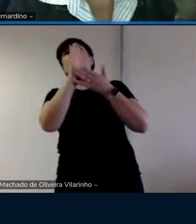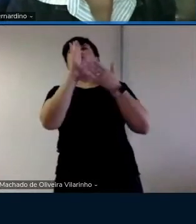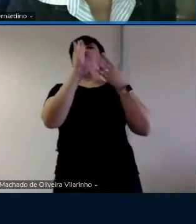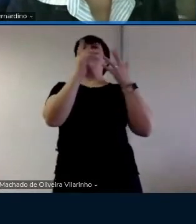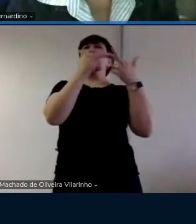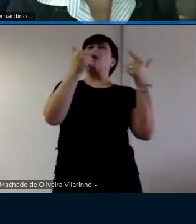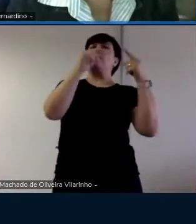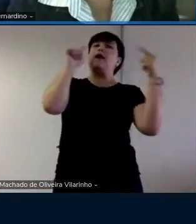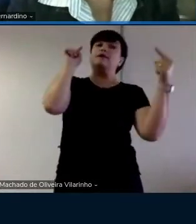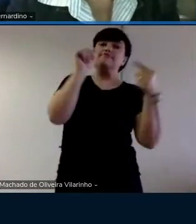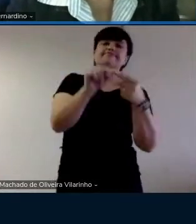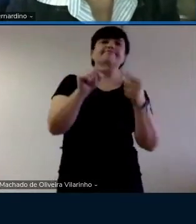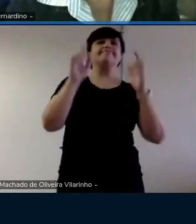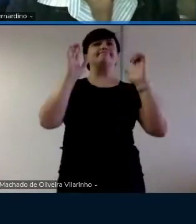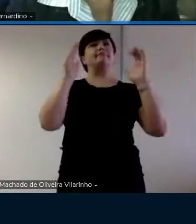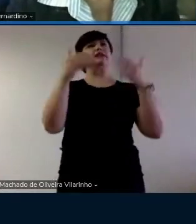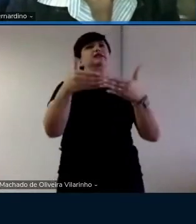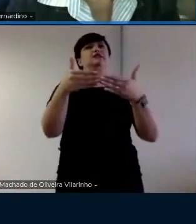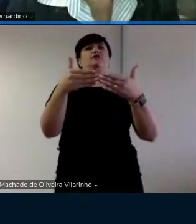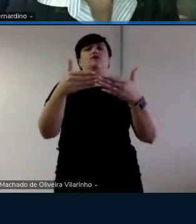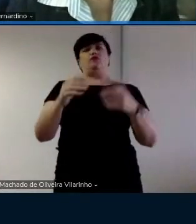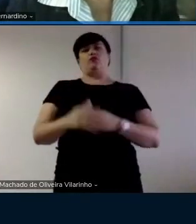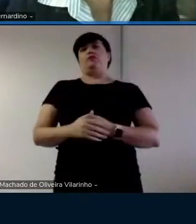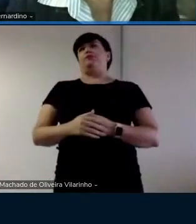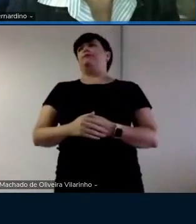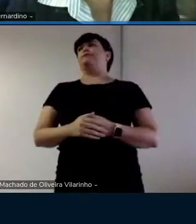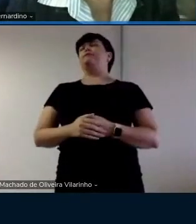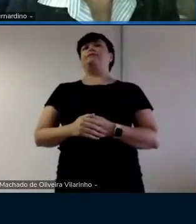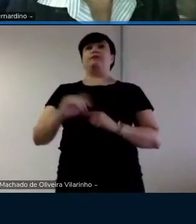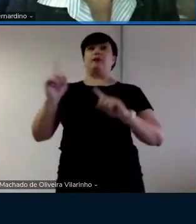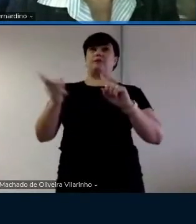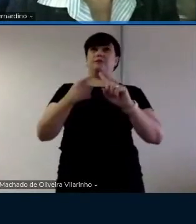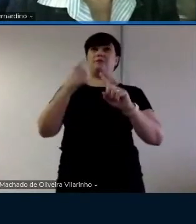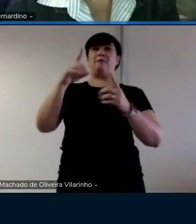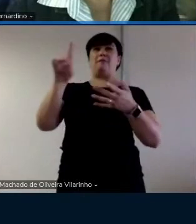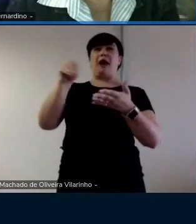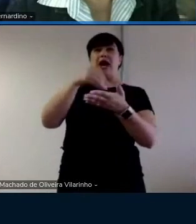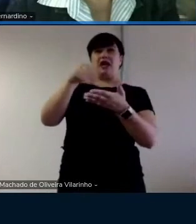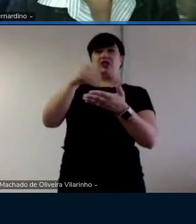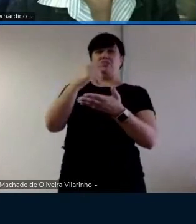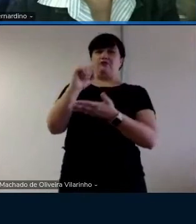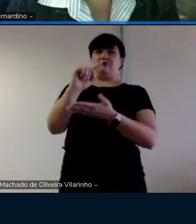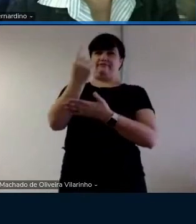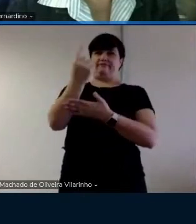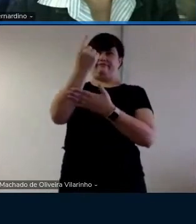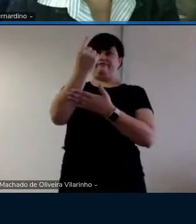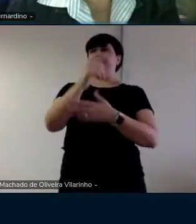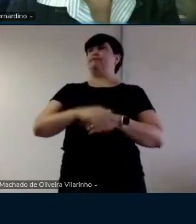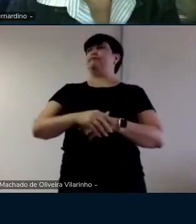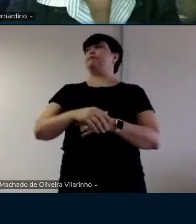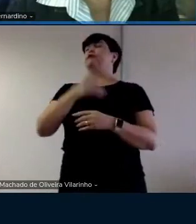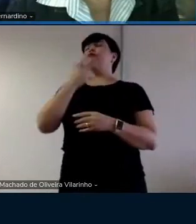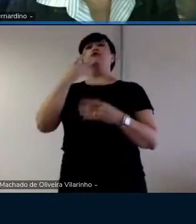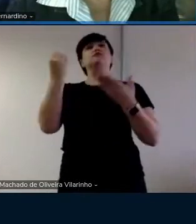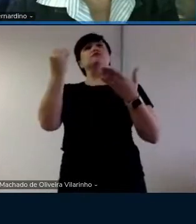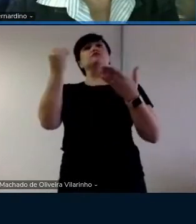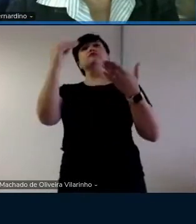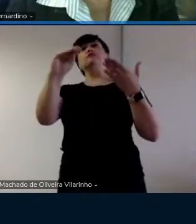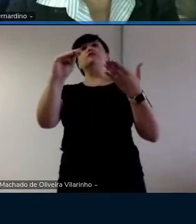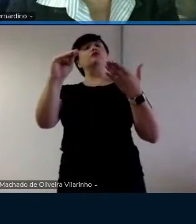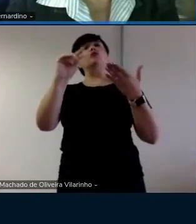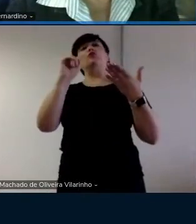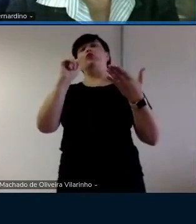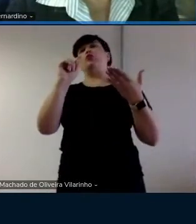específicos, tá? Começando já na primeira página, né? Você coloca sobre